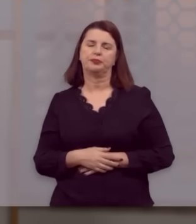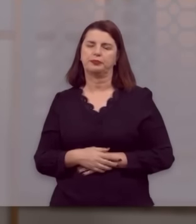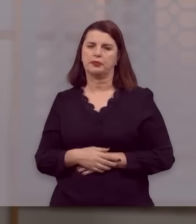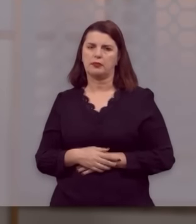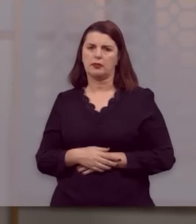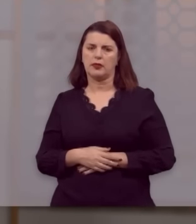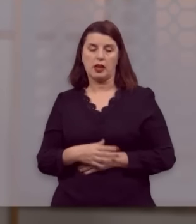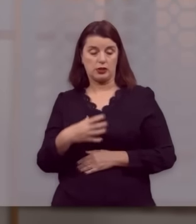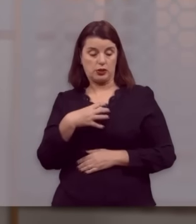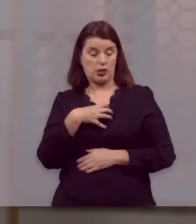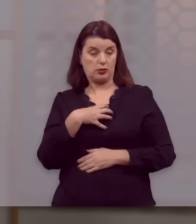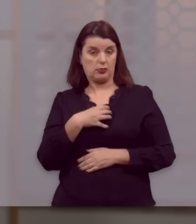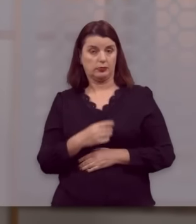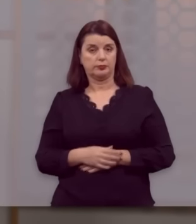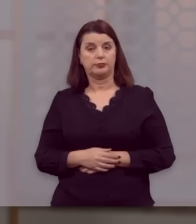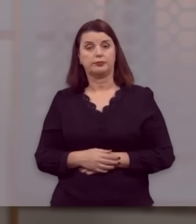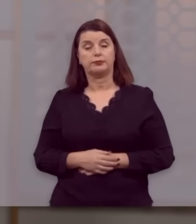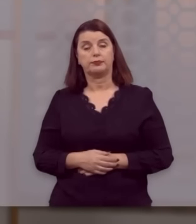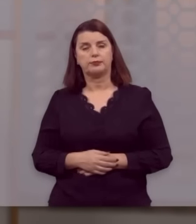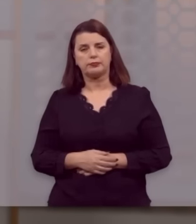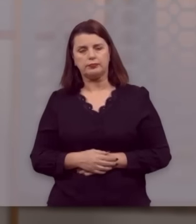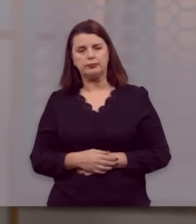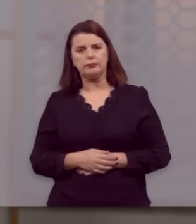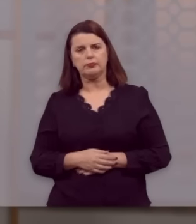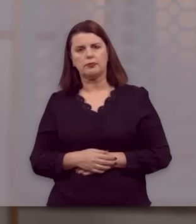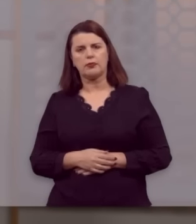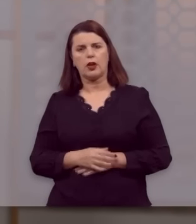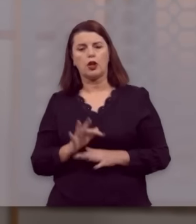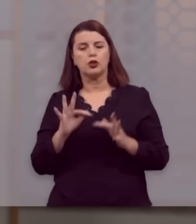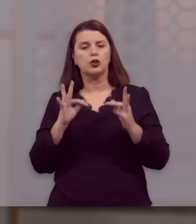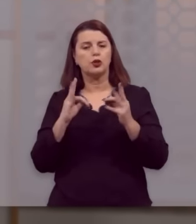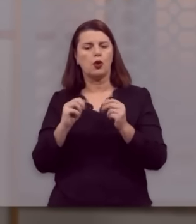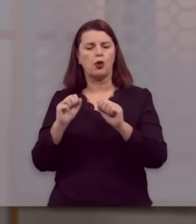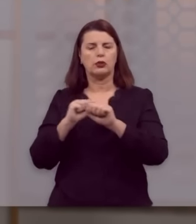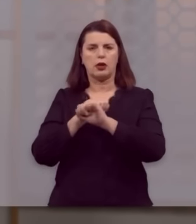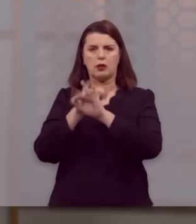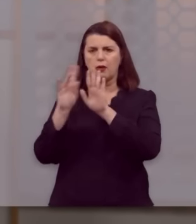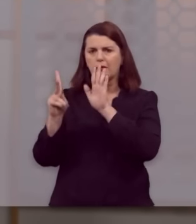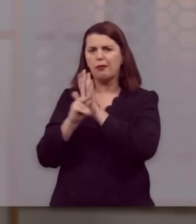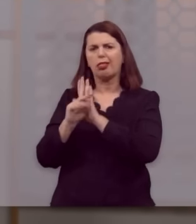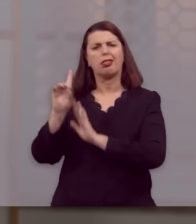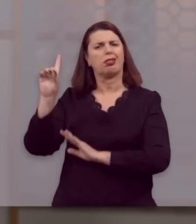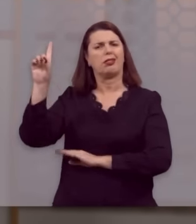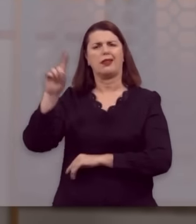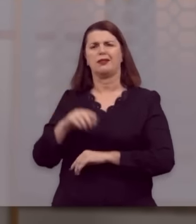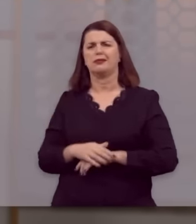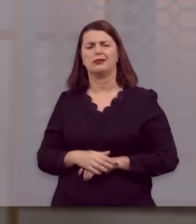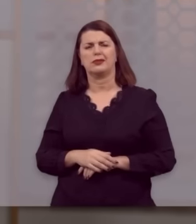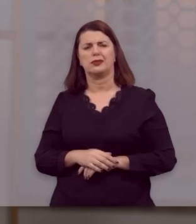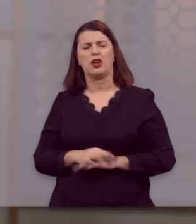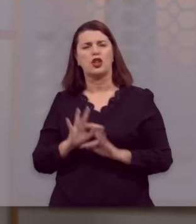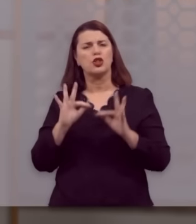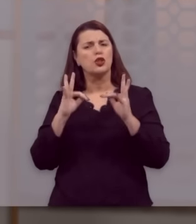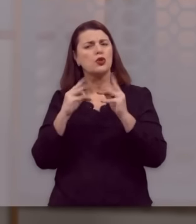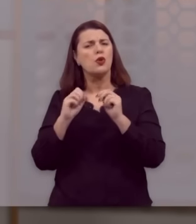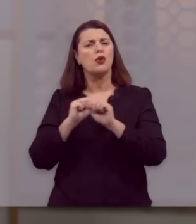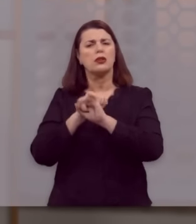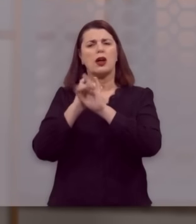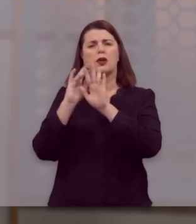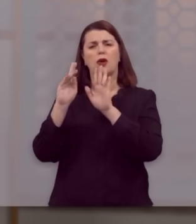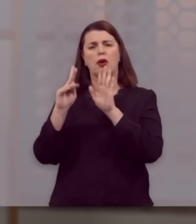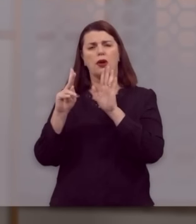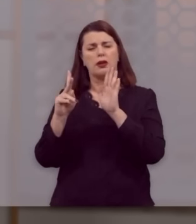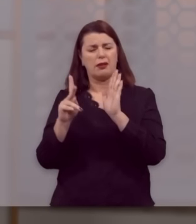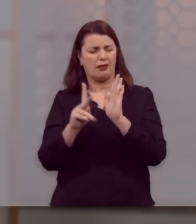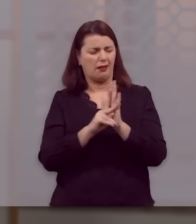De tal maneira que toda glória pertence a Deus. Toda glória dada ao